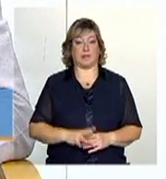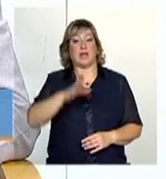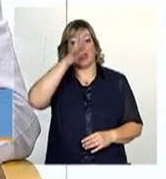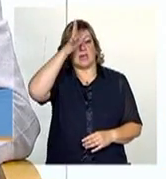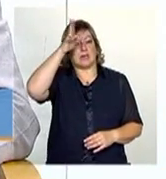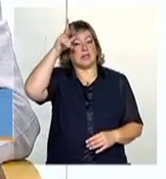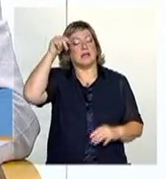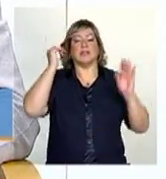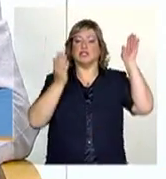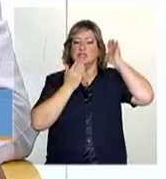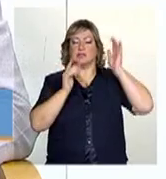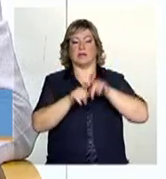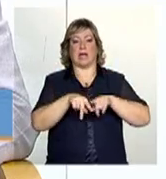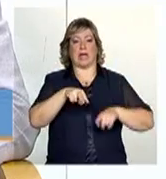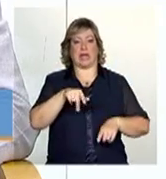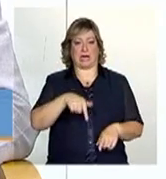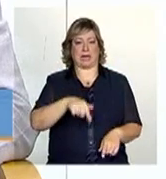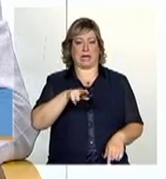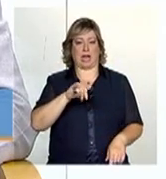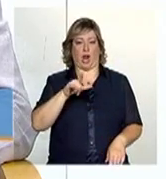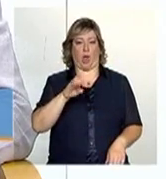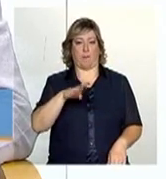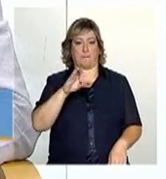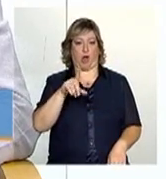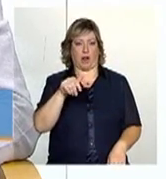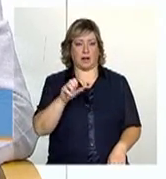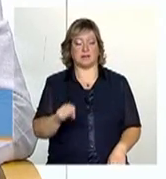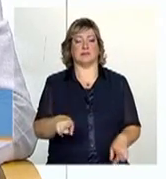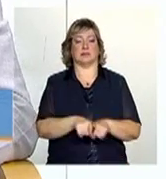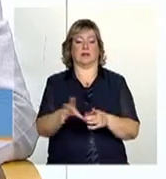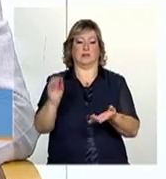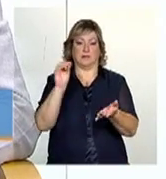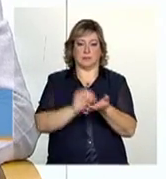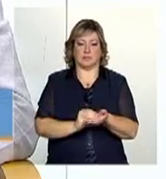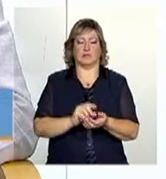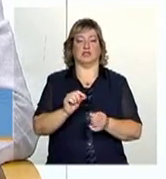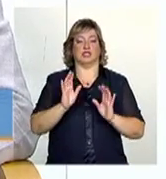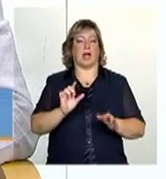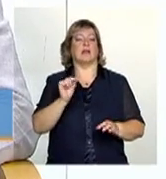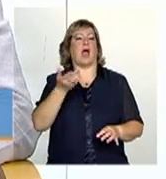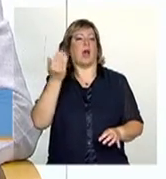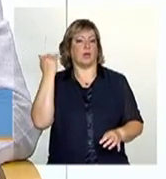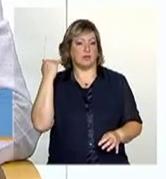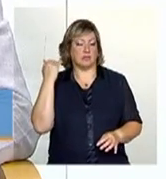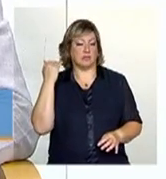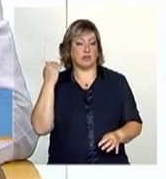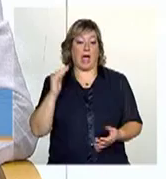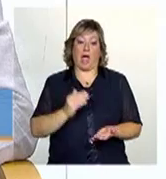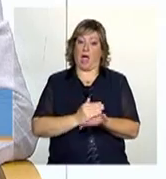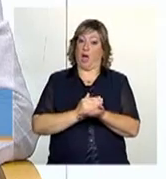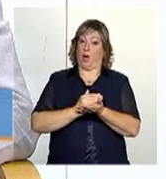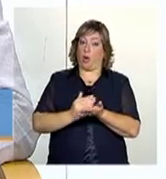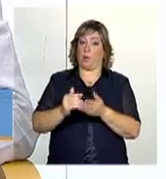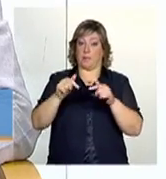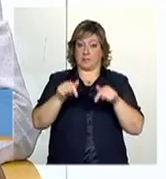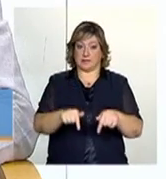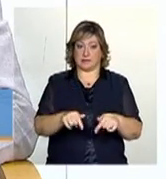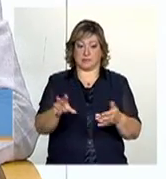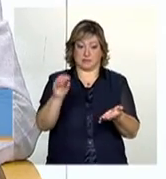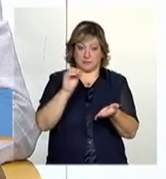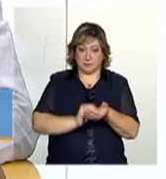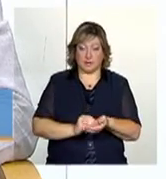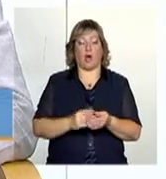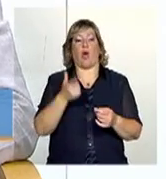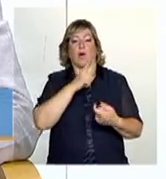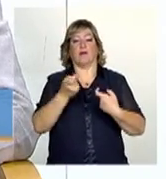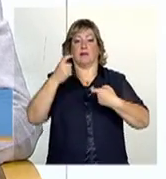quilombolas que a gente já inscreve no Cadastro Único há algum tempo, né? A partir dessa inscrição, a gente pode estabelecer parcerias com o